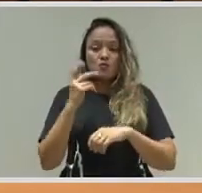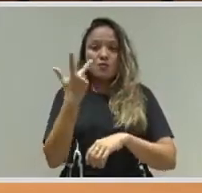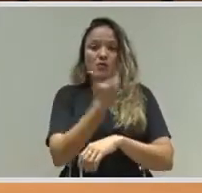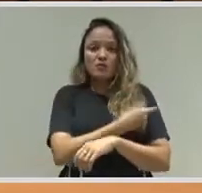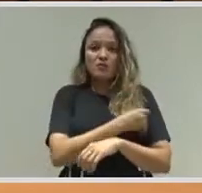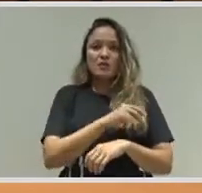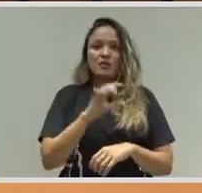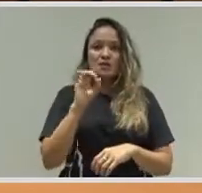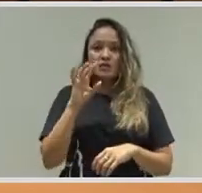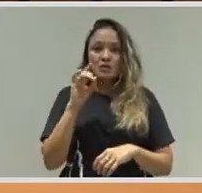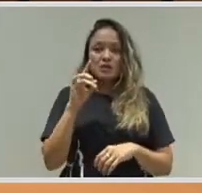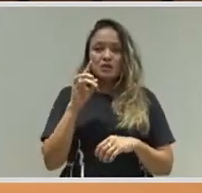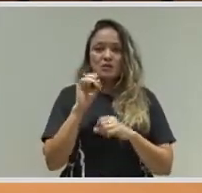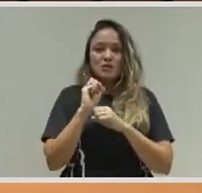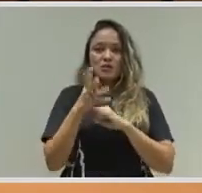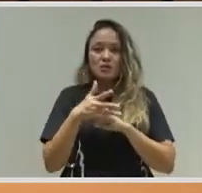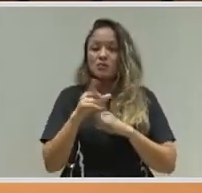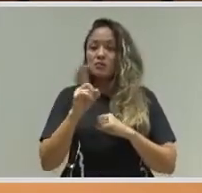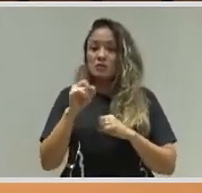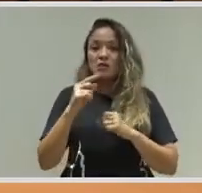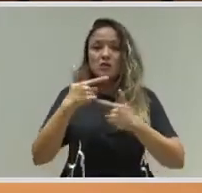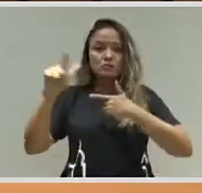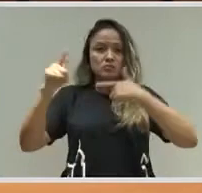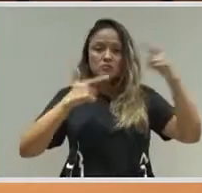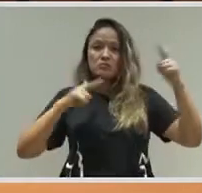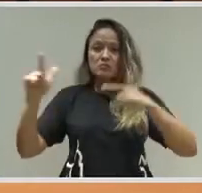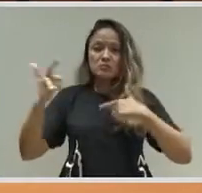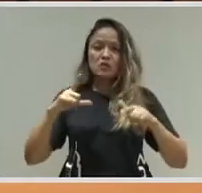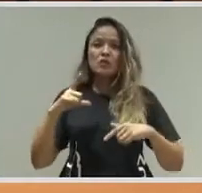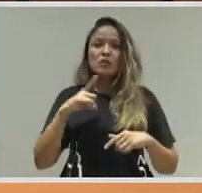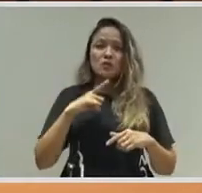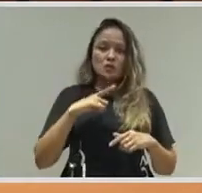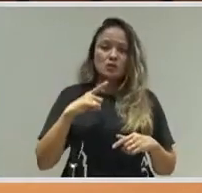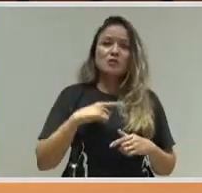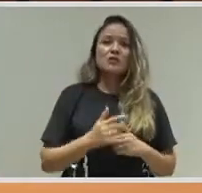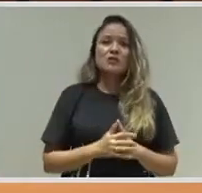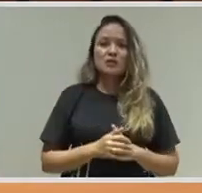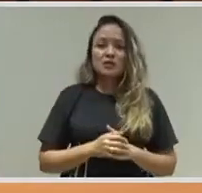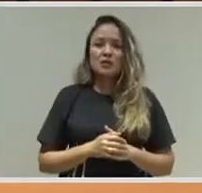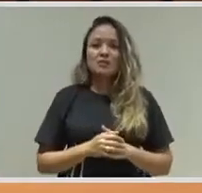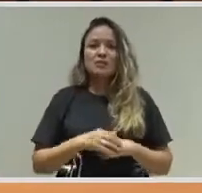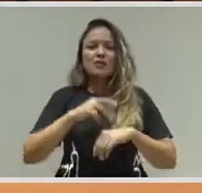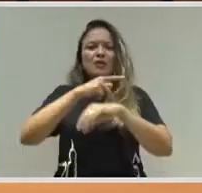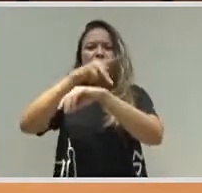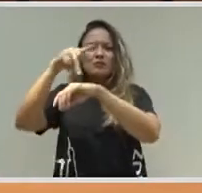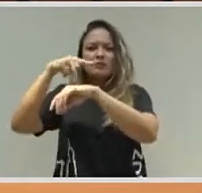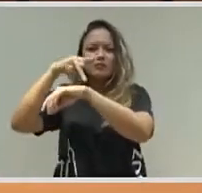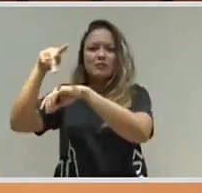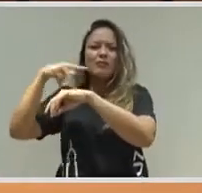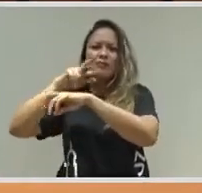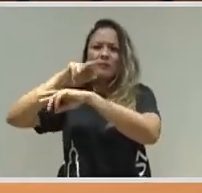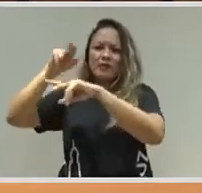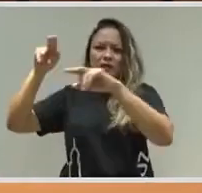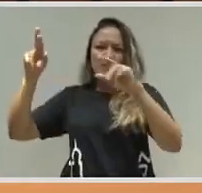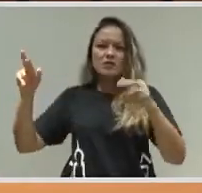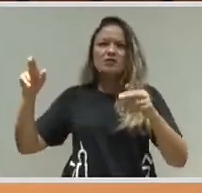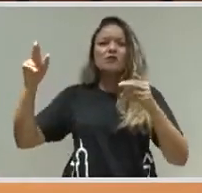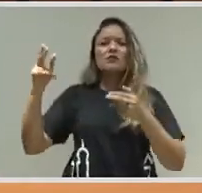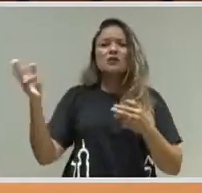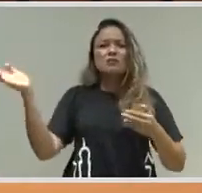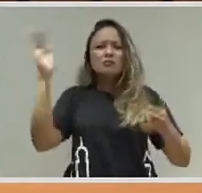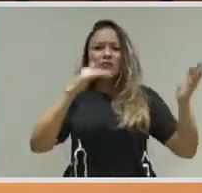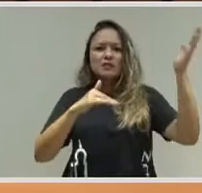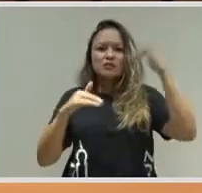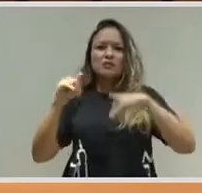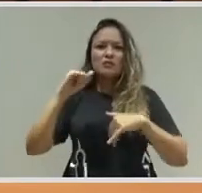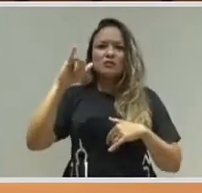da Janssen, que é uma tecnologia semelhante, a vacina Sputnik, que uma tecnologia semelhante, e outras, não vou mencionar todas aqui.